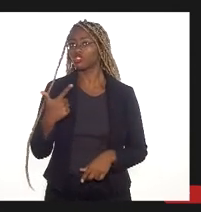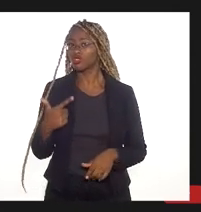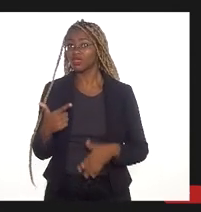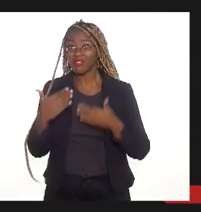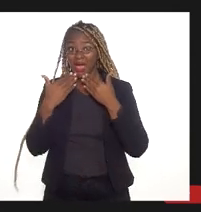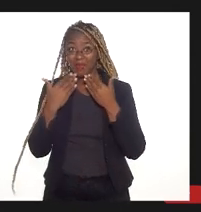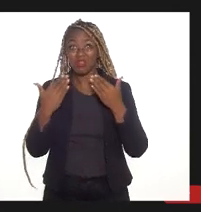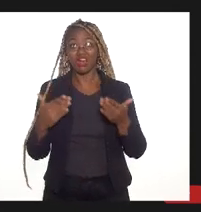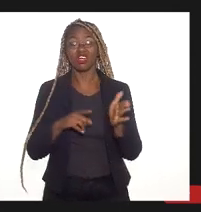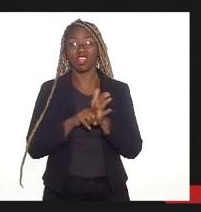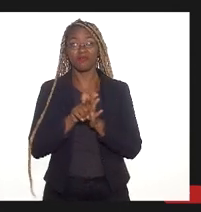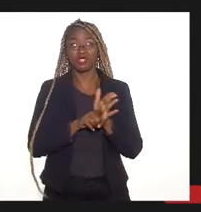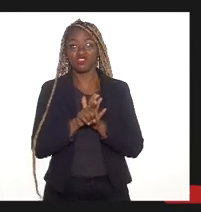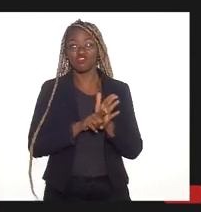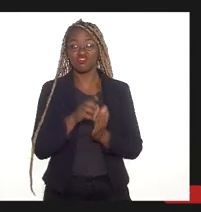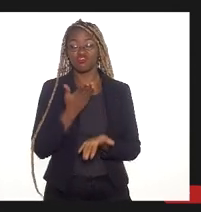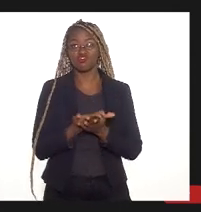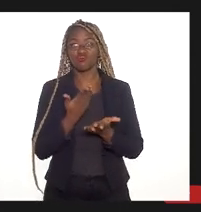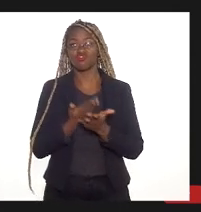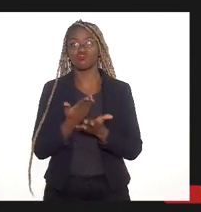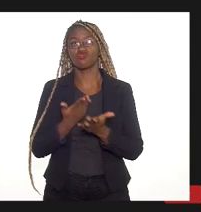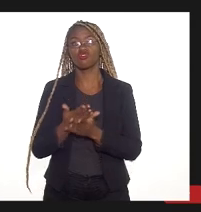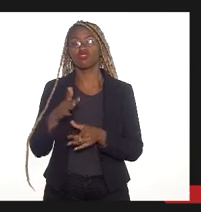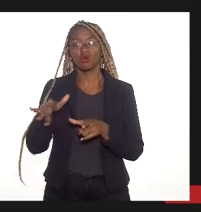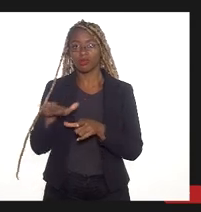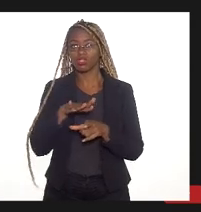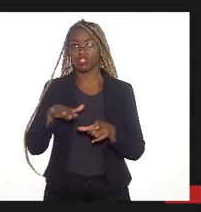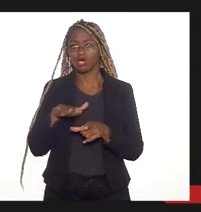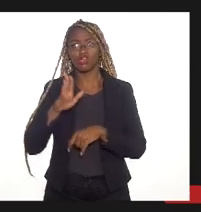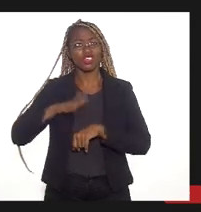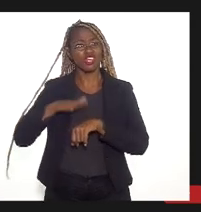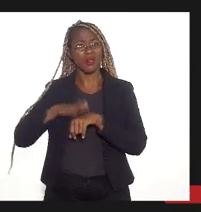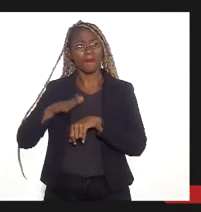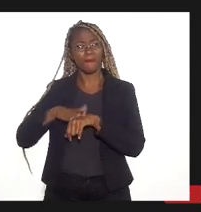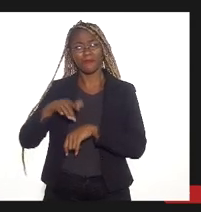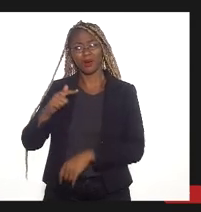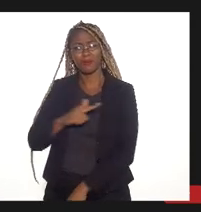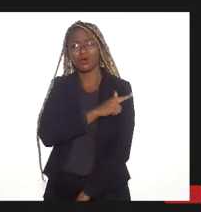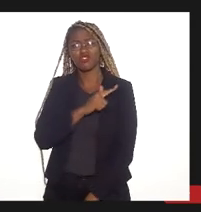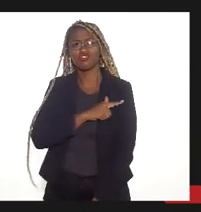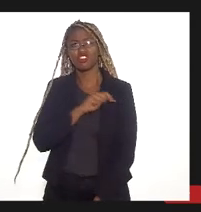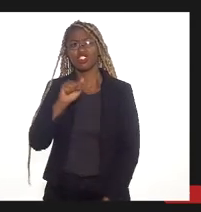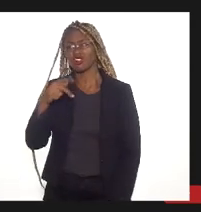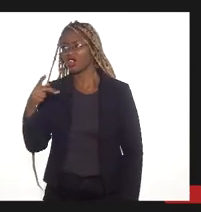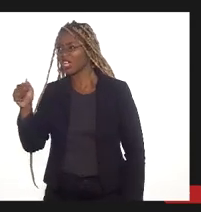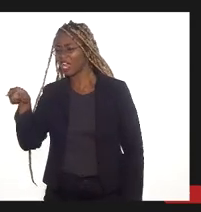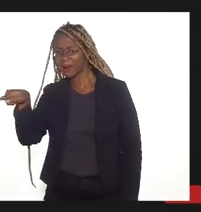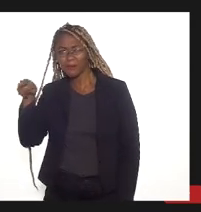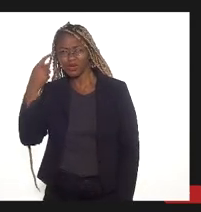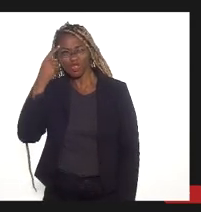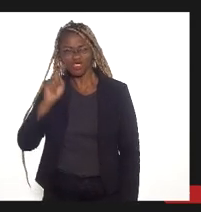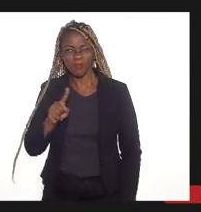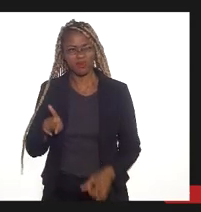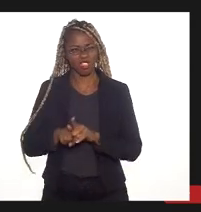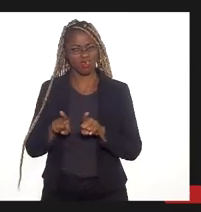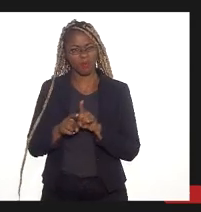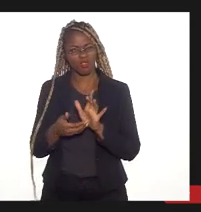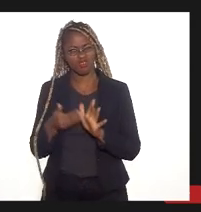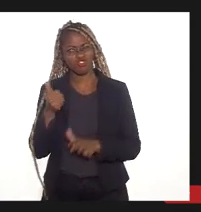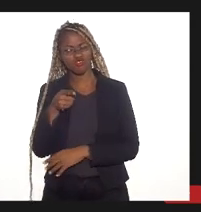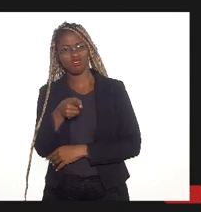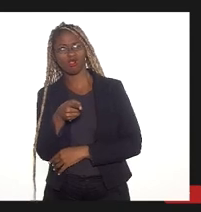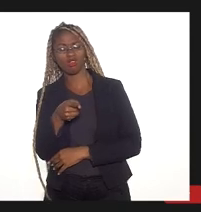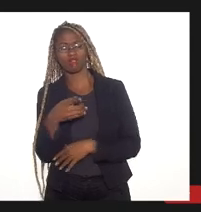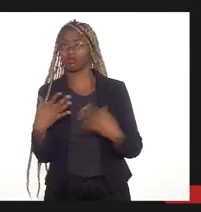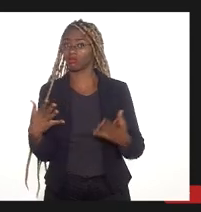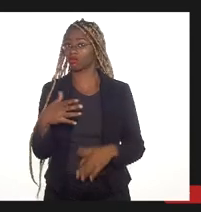ambientais. Nem o próprio Conselho Gestor da APA ficou sabendo da retirada do campo do bomba. E aí, quando